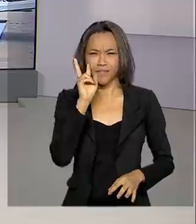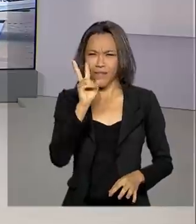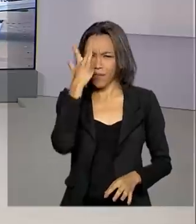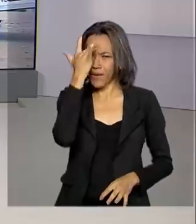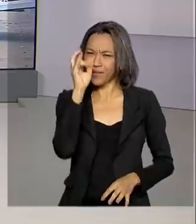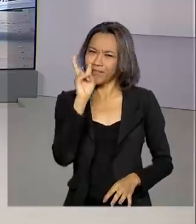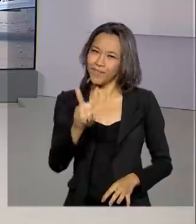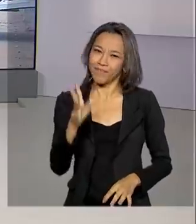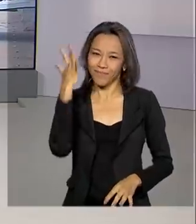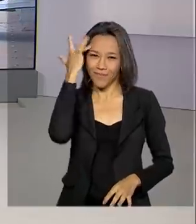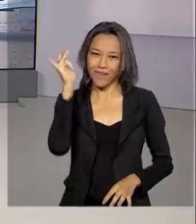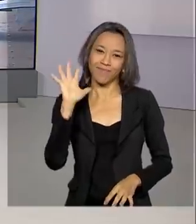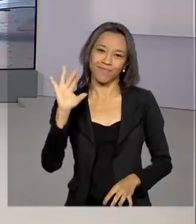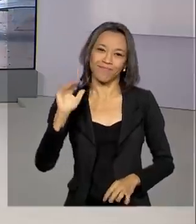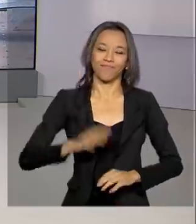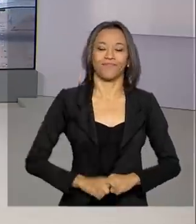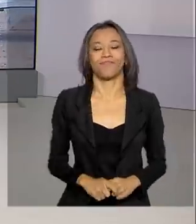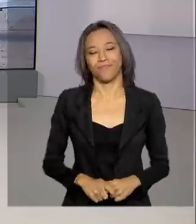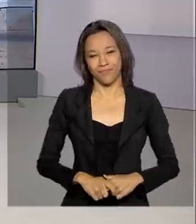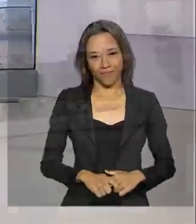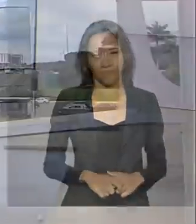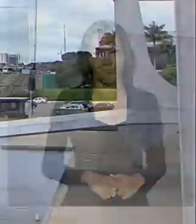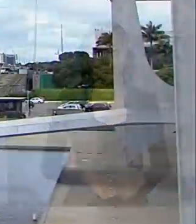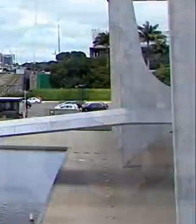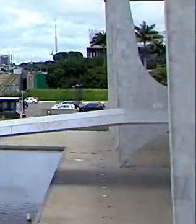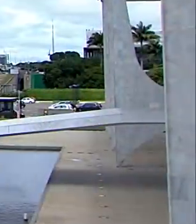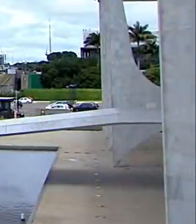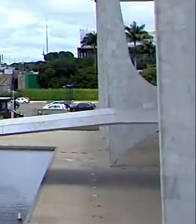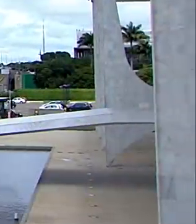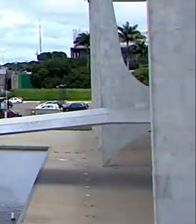amanhã. Até lá. Tchau, tchau. E